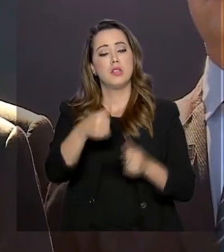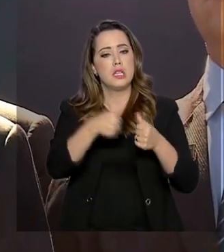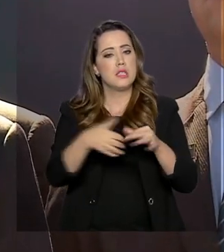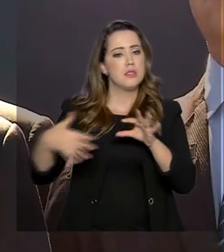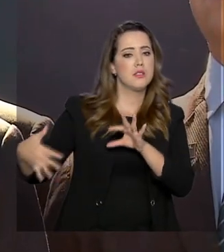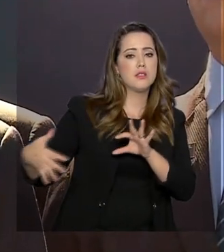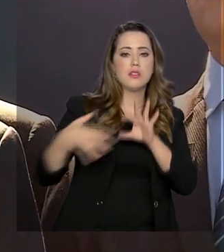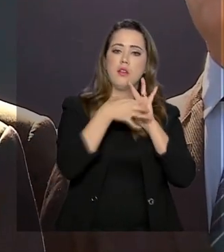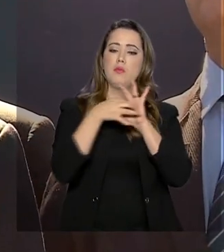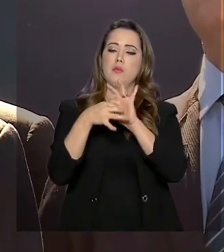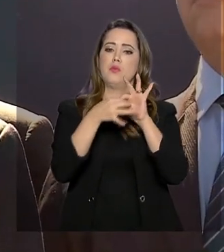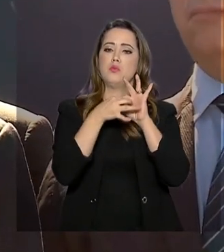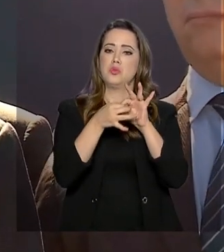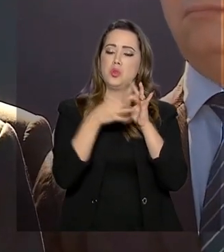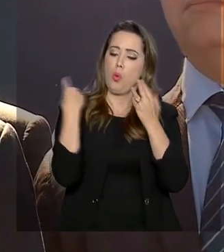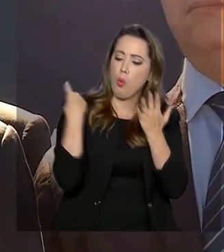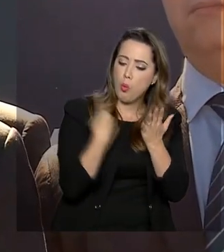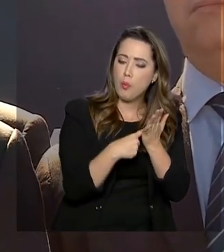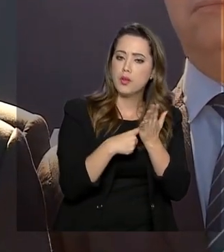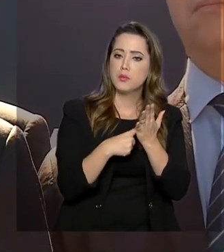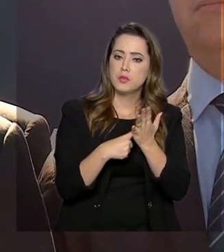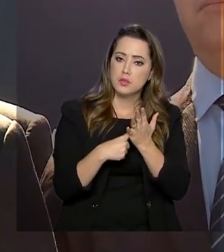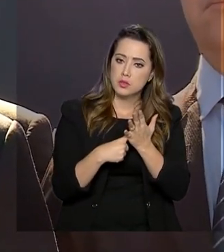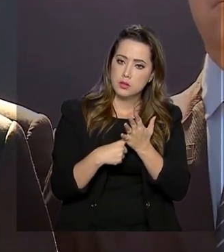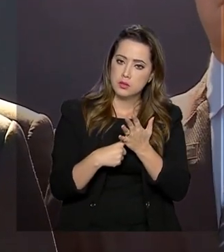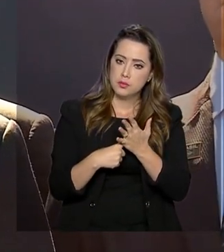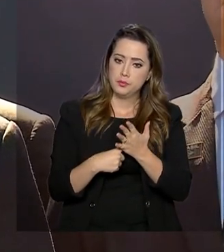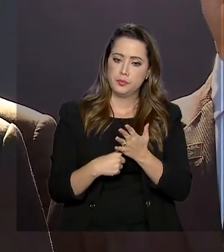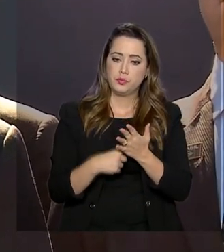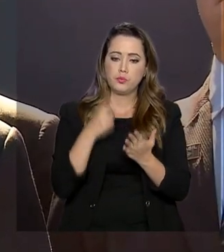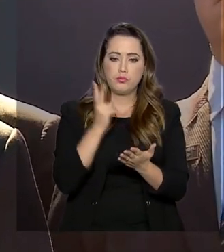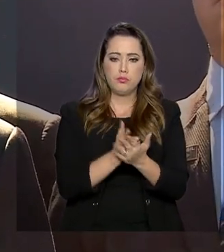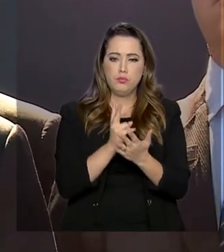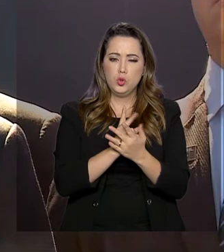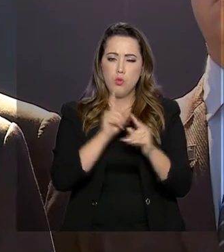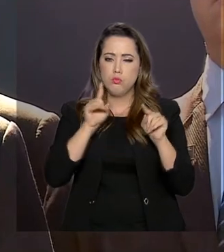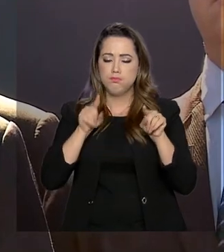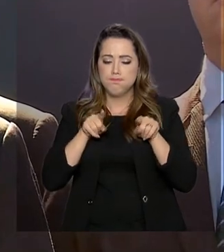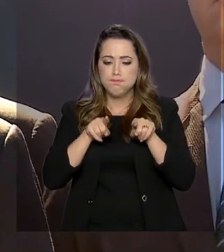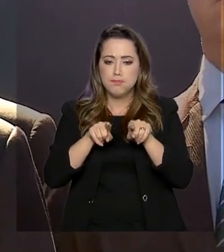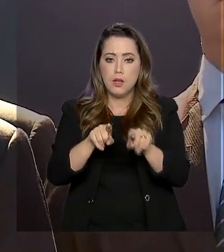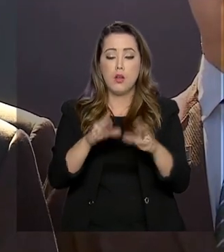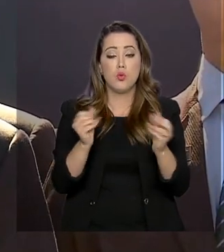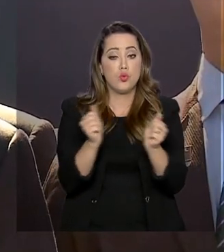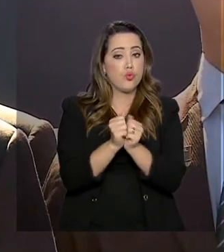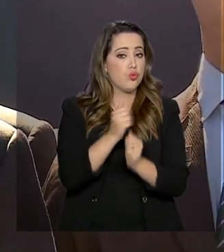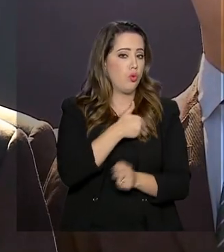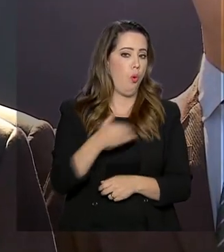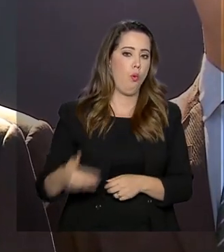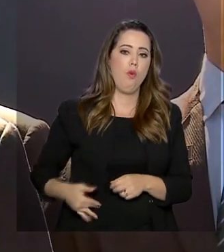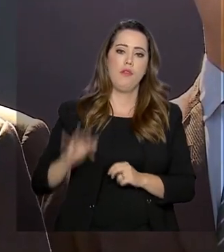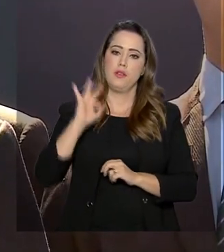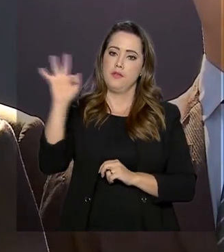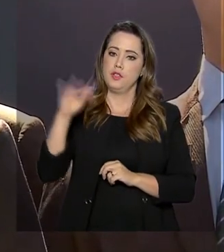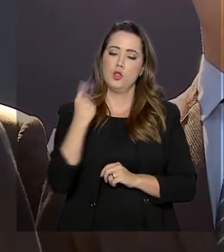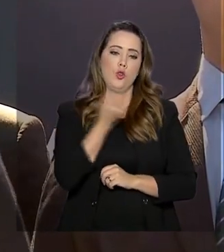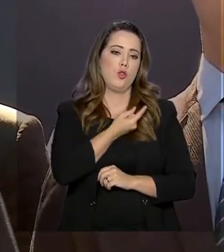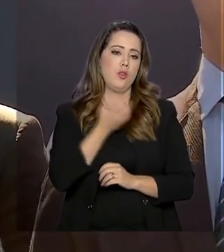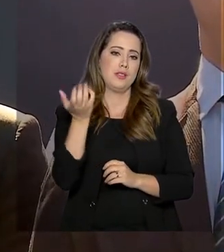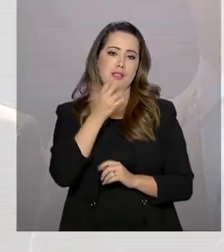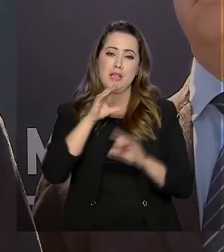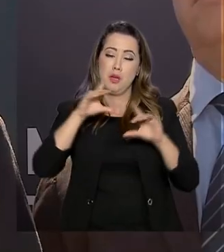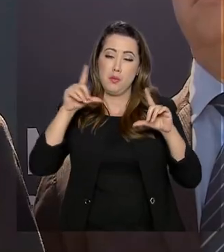comum acordo, vamos assim dizer, na mesma sintonia do governo federal. Nós queremos menos